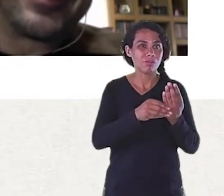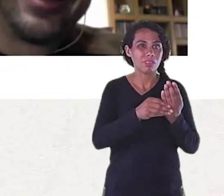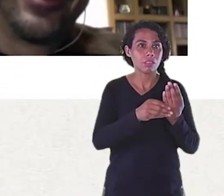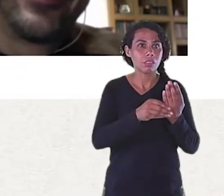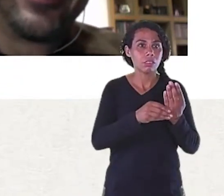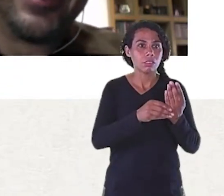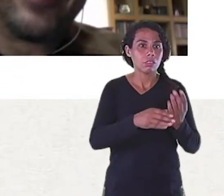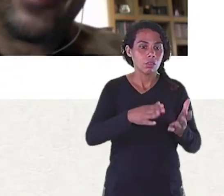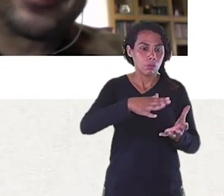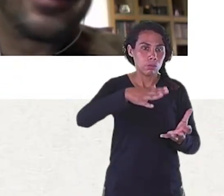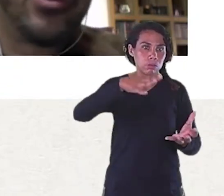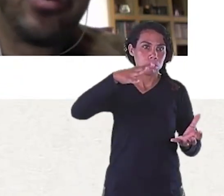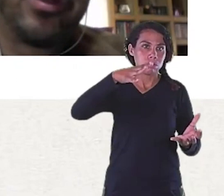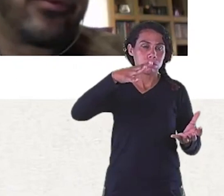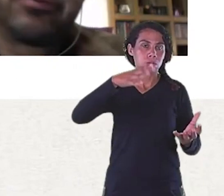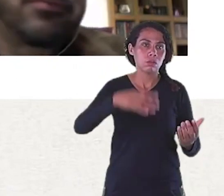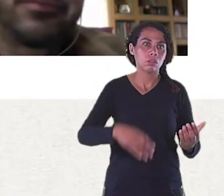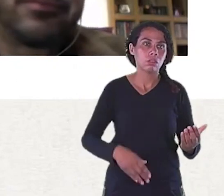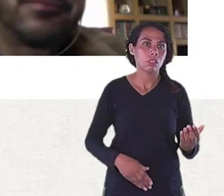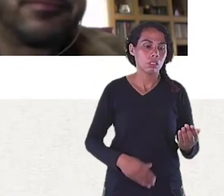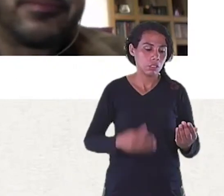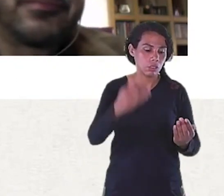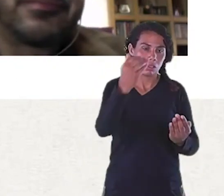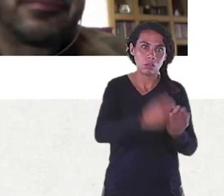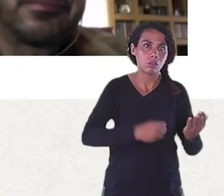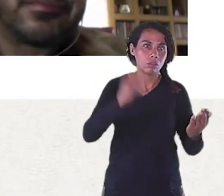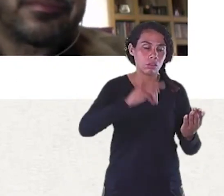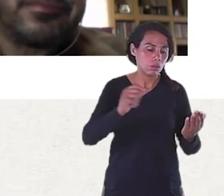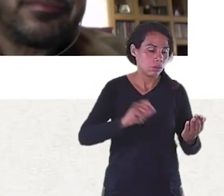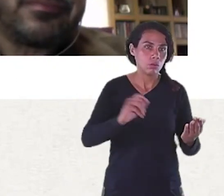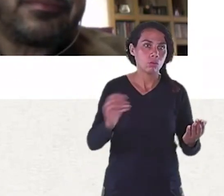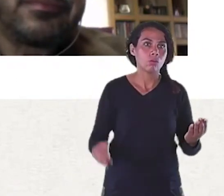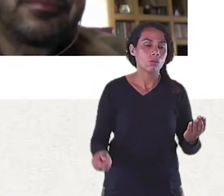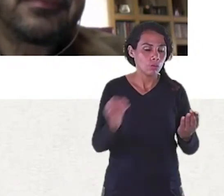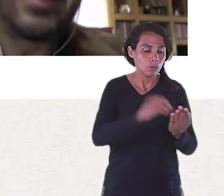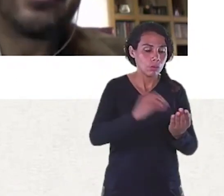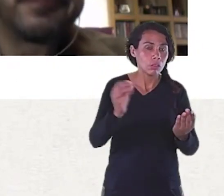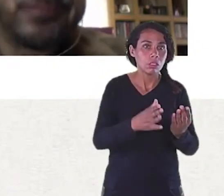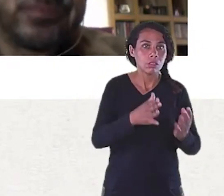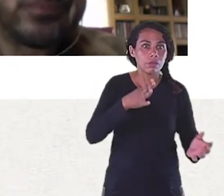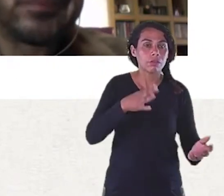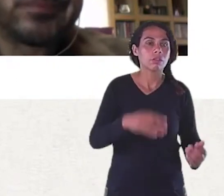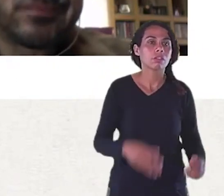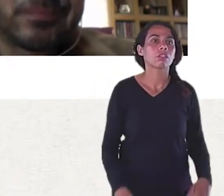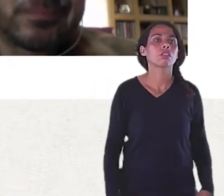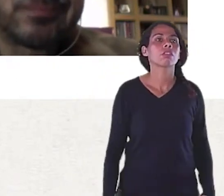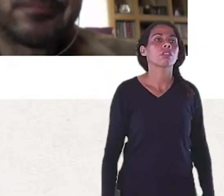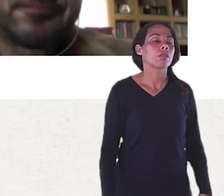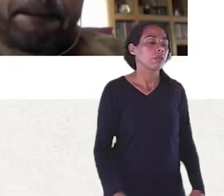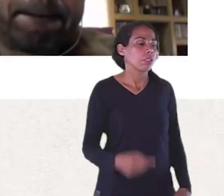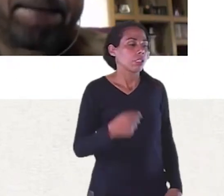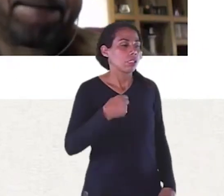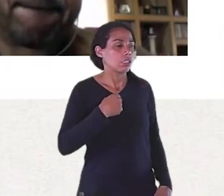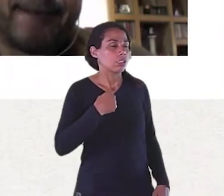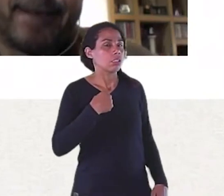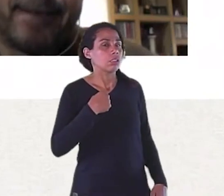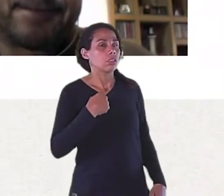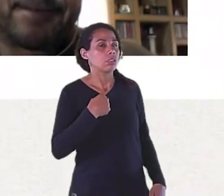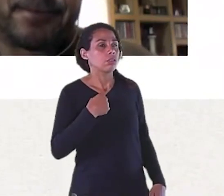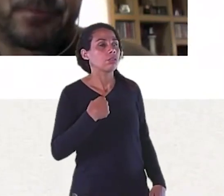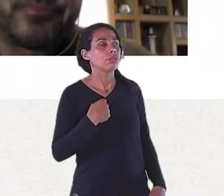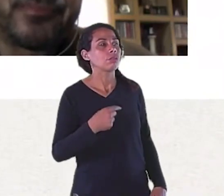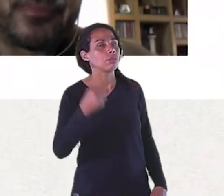falei Ninguém vai conseguir ler Eu vejo sempre o inverso Cansado de ouvir De editores Esse